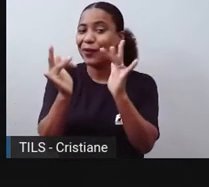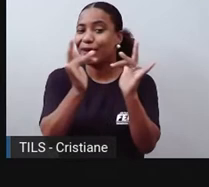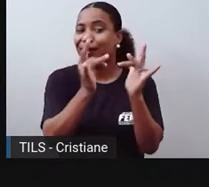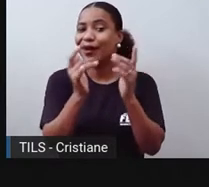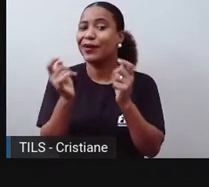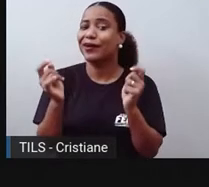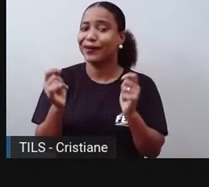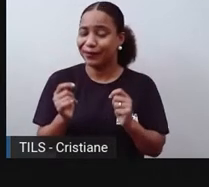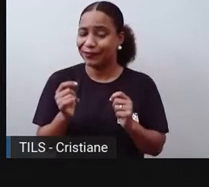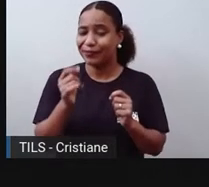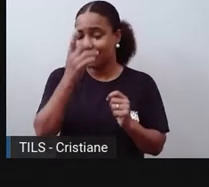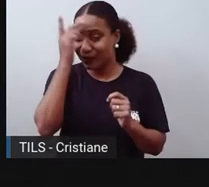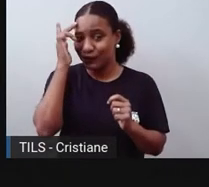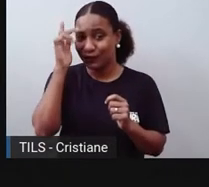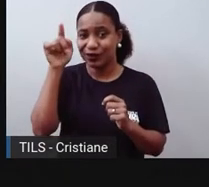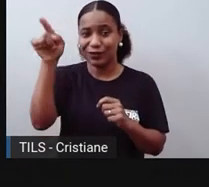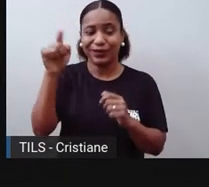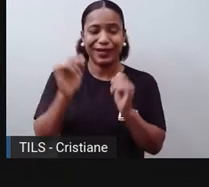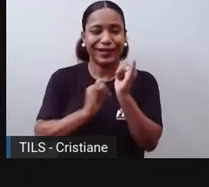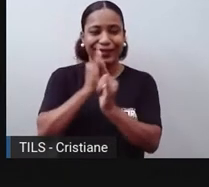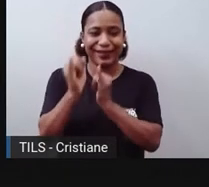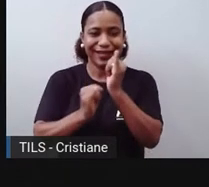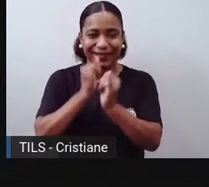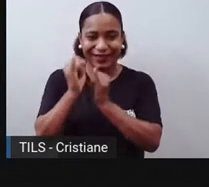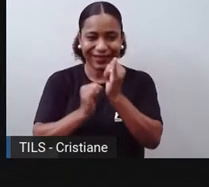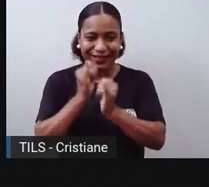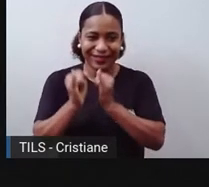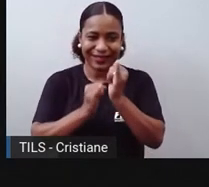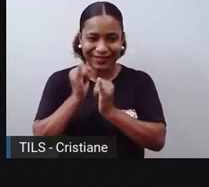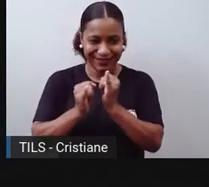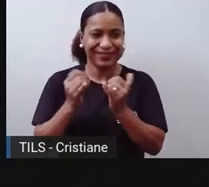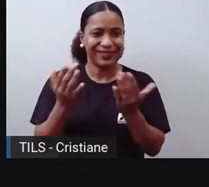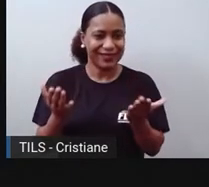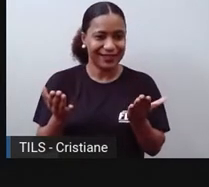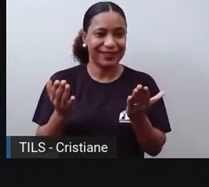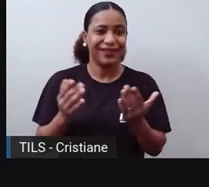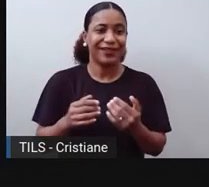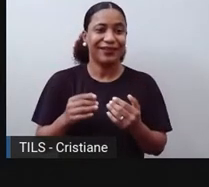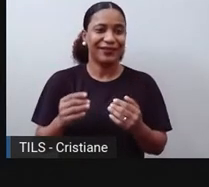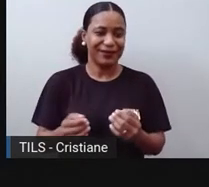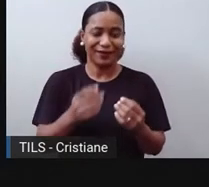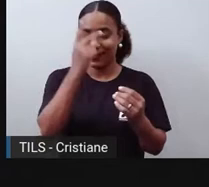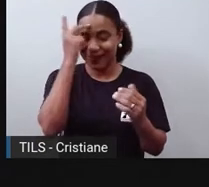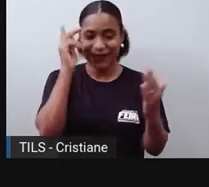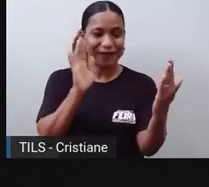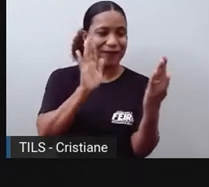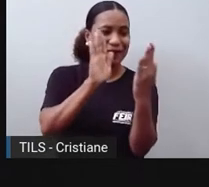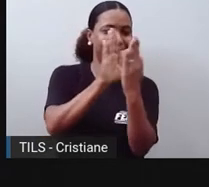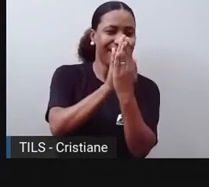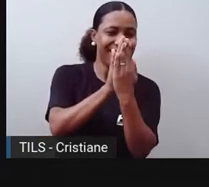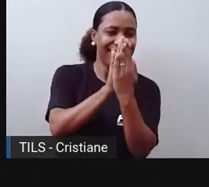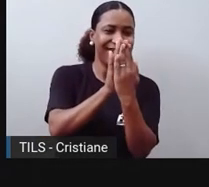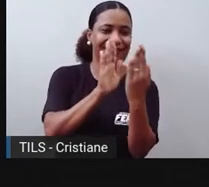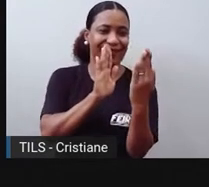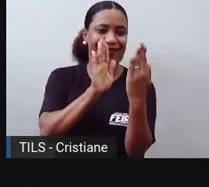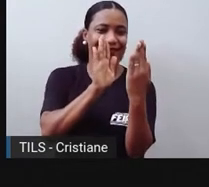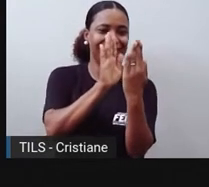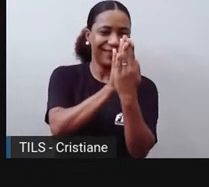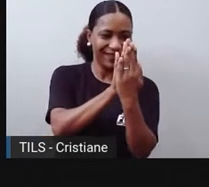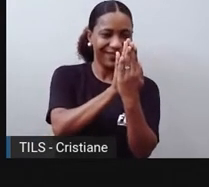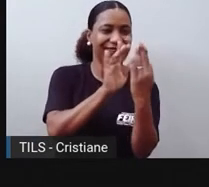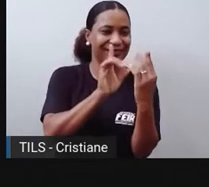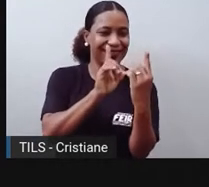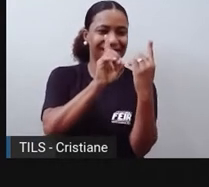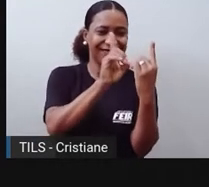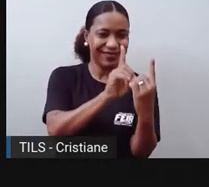vezes, você conhece a pessoa lá na internet primeiro, que antes você conhecia a pessoa primeiro. Quer dizer, bem antes disso, era o